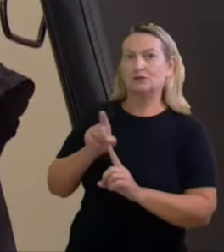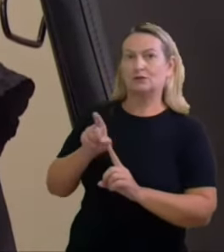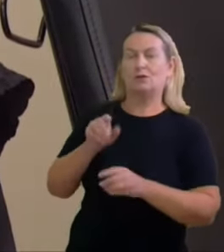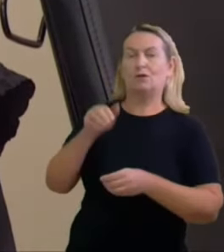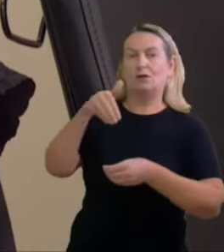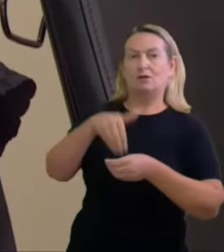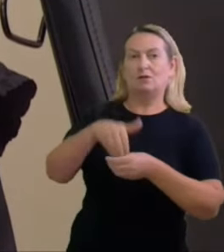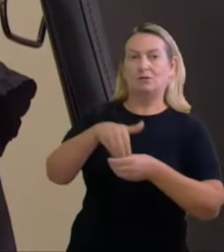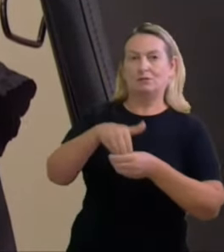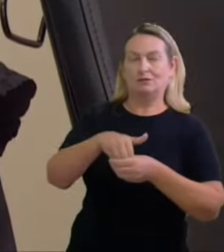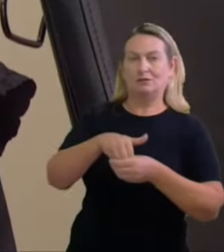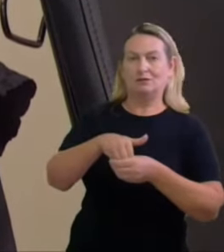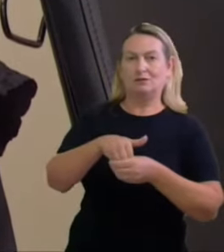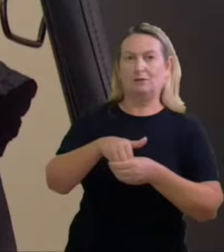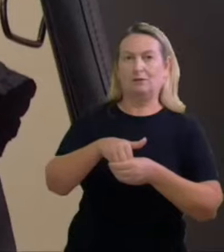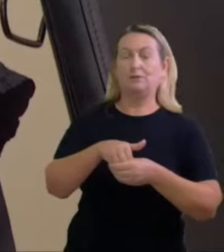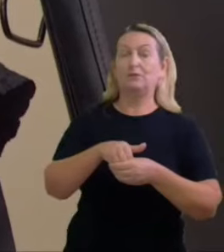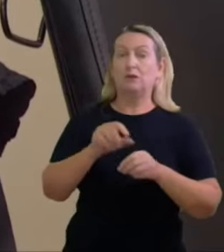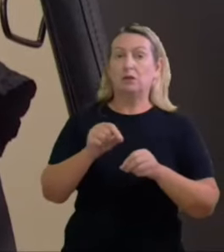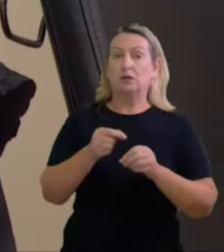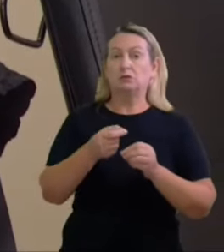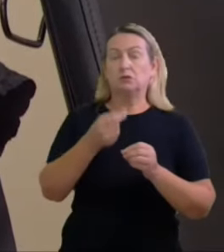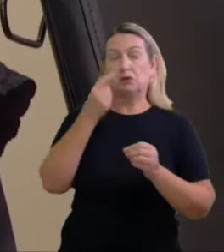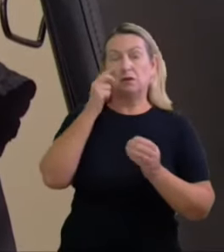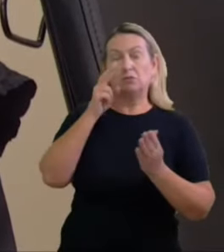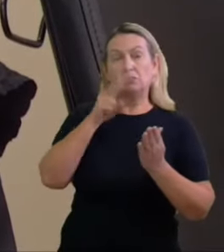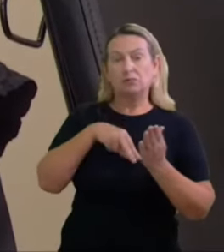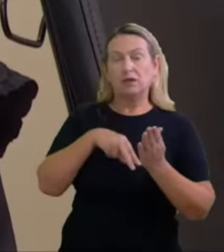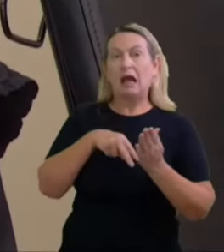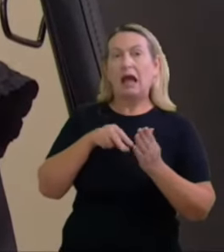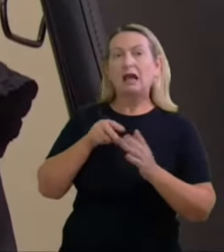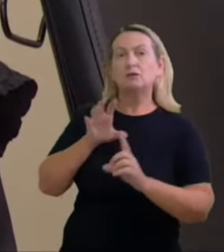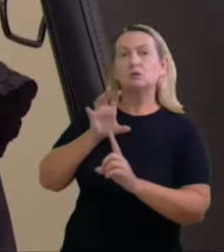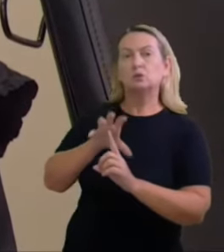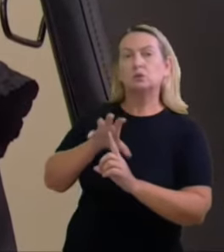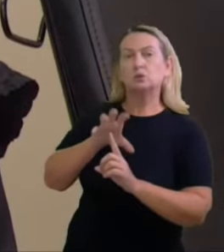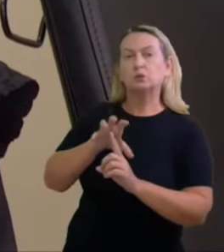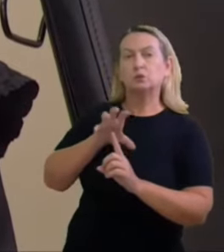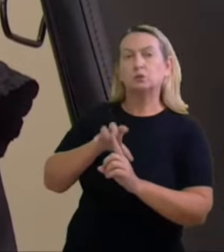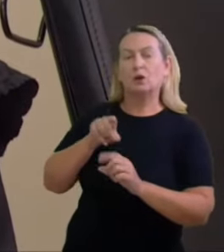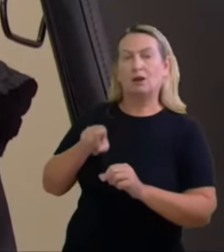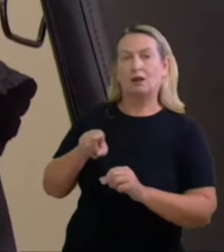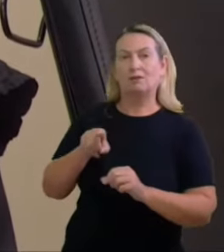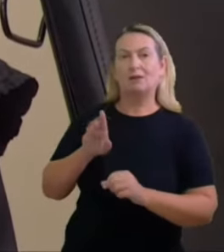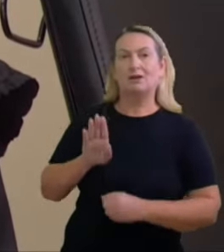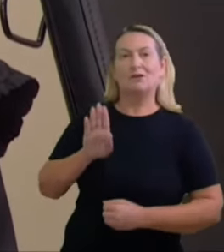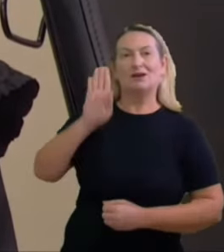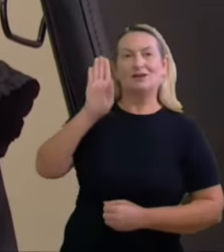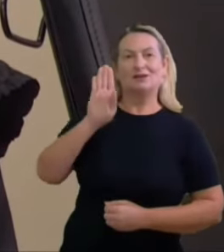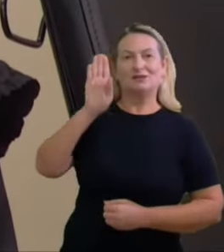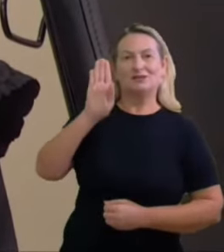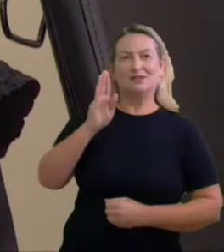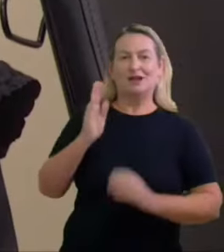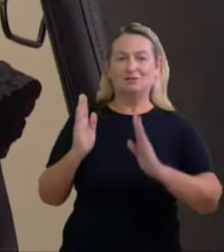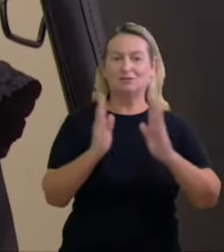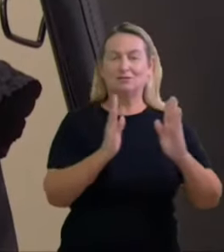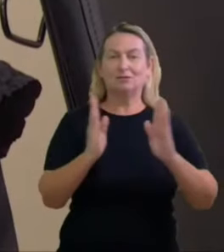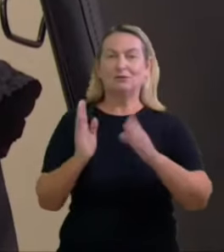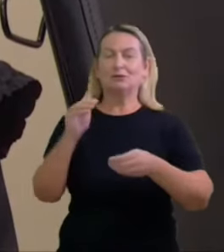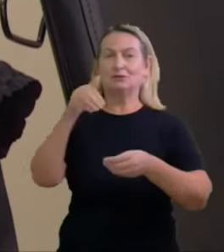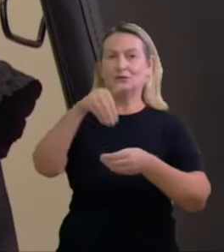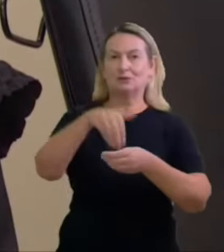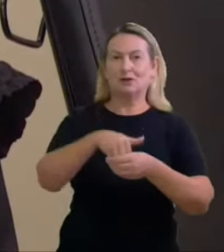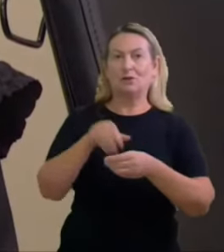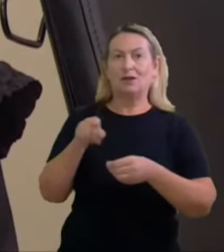aptidão pelo menos em tese de produzir efeitos na legitimidade do pleito eleitoral e de ter beneficiado diretamente o